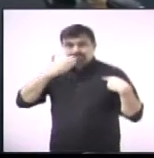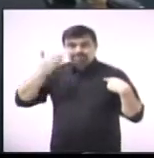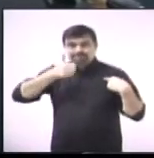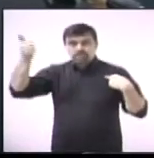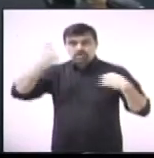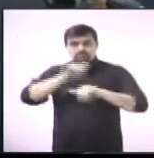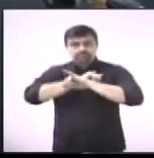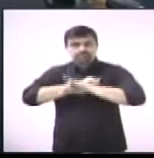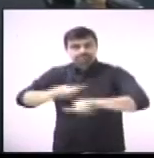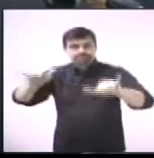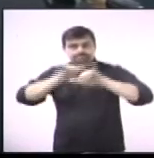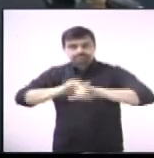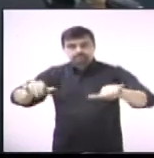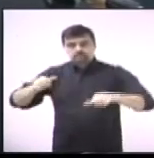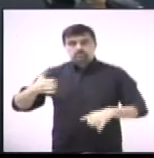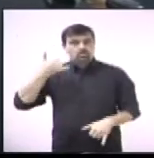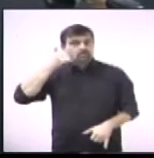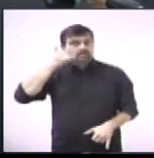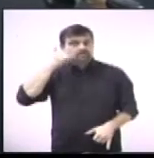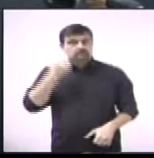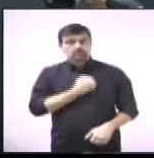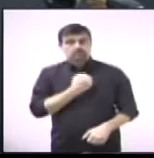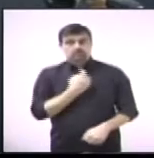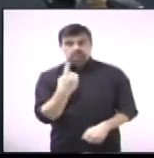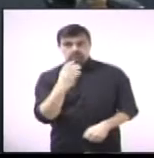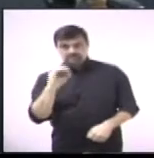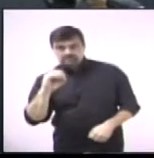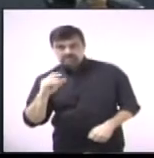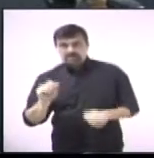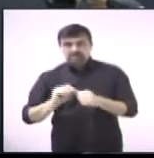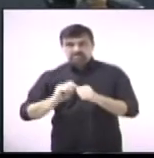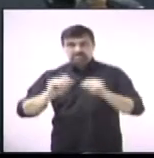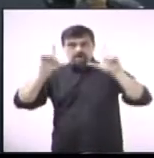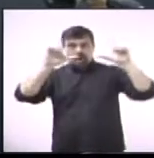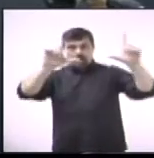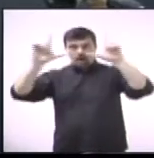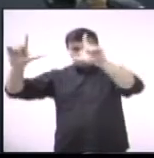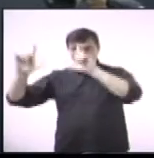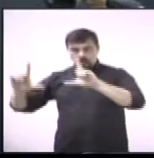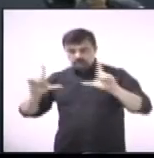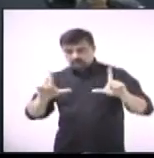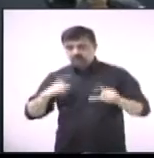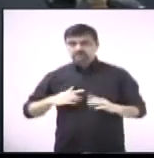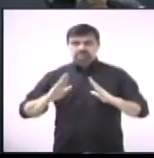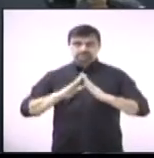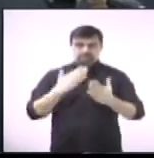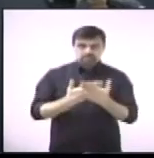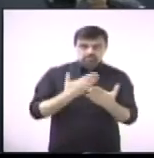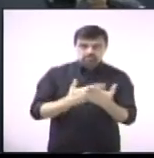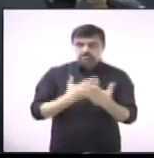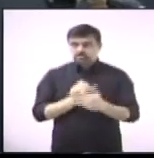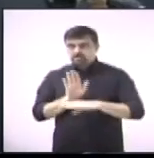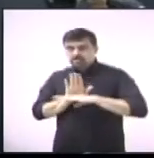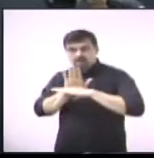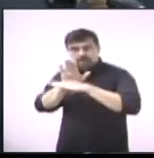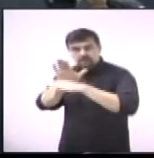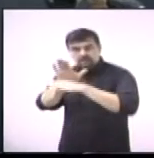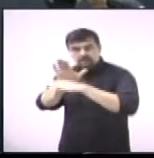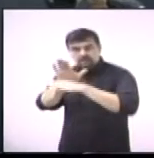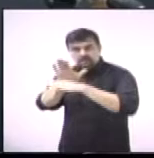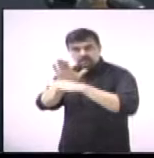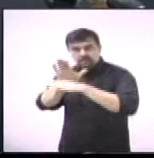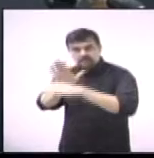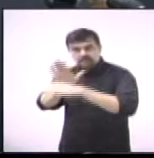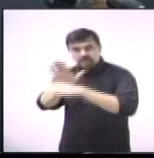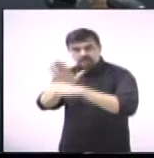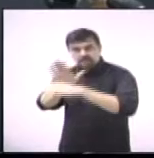divulgação no DISC-100, com cartazes em escolas do município para auxiliar na denúncia